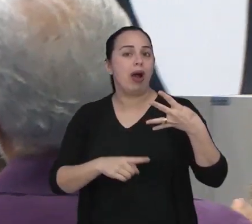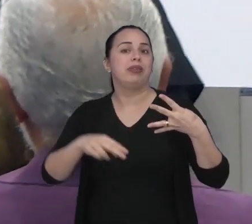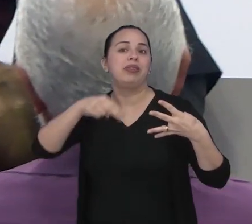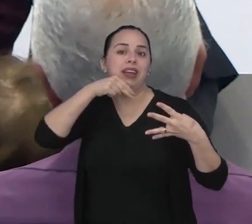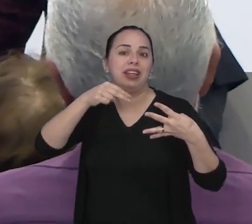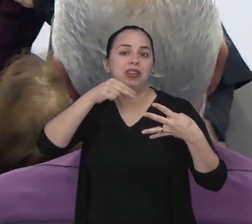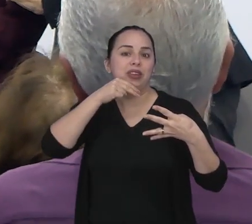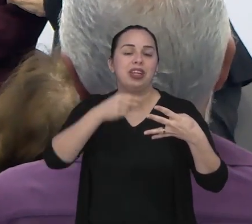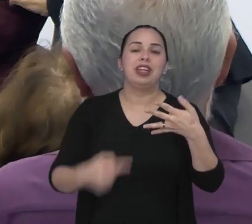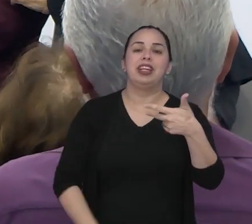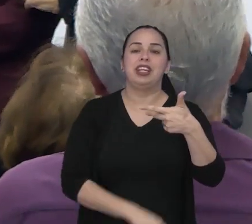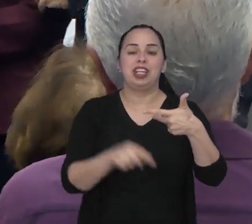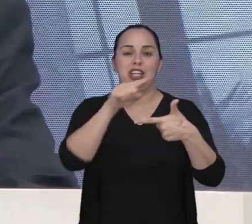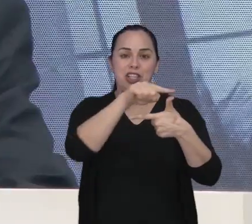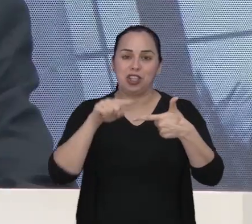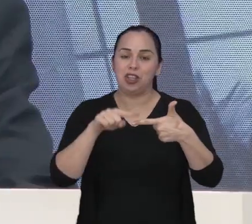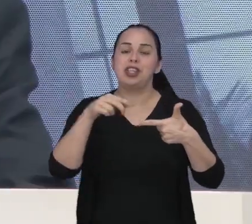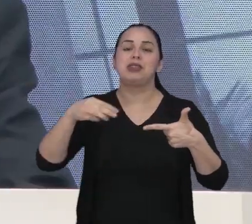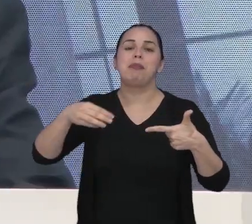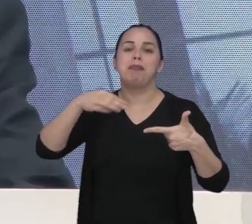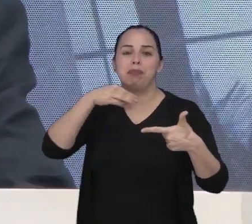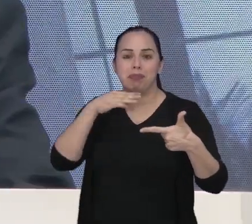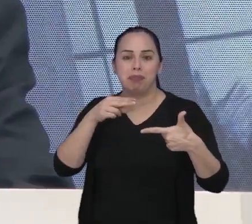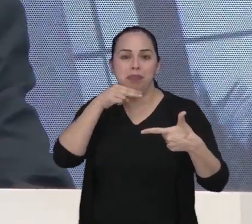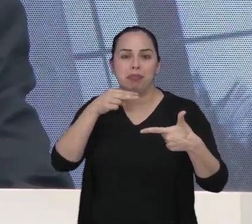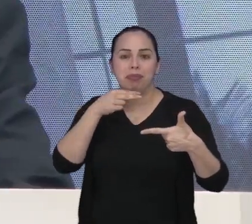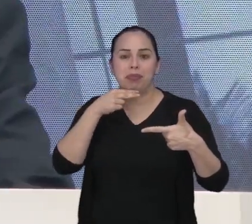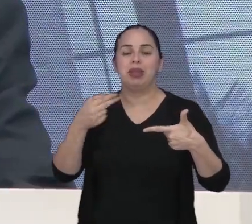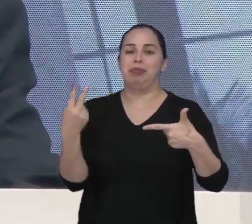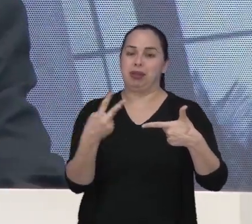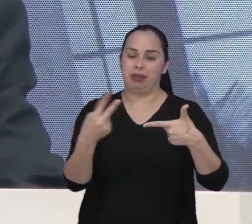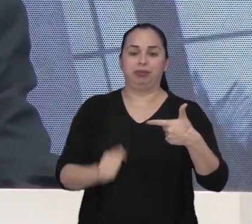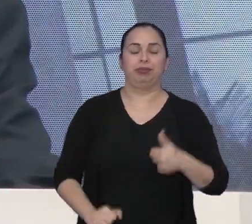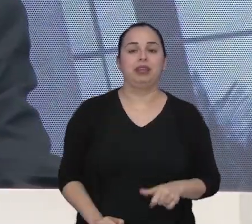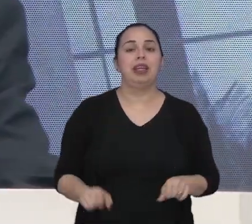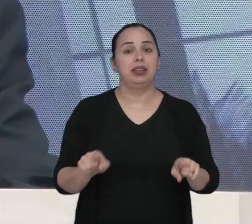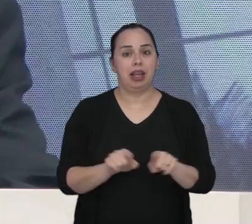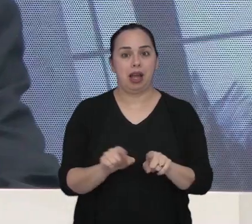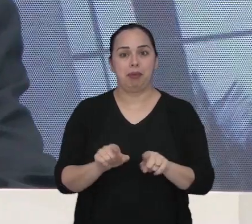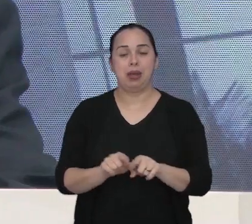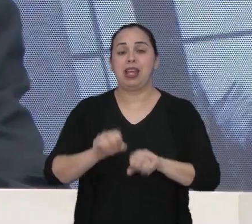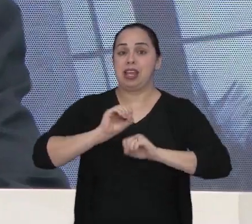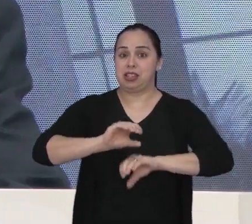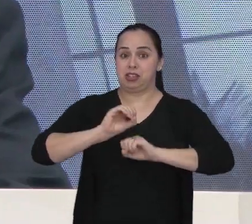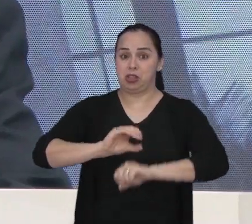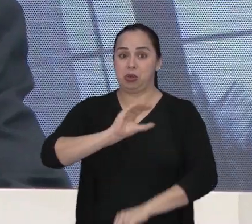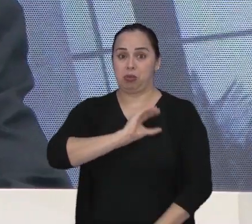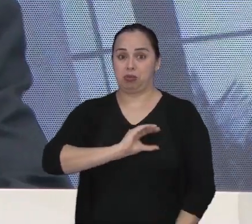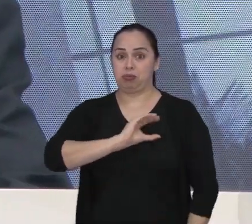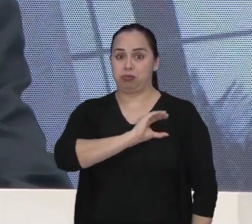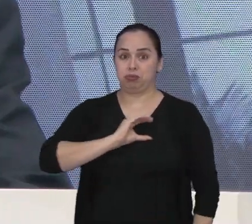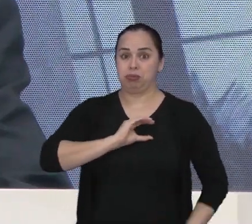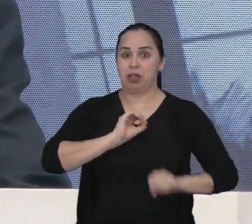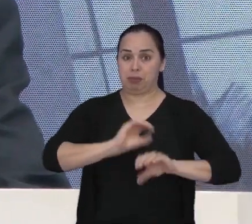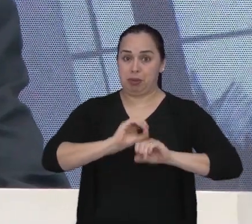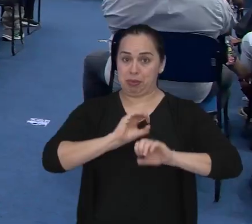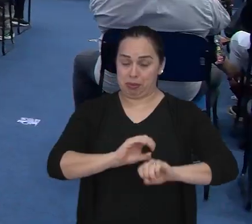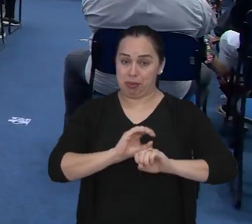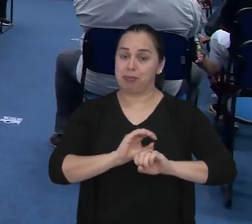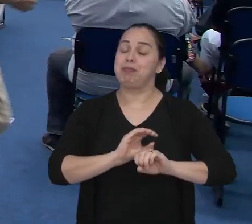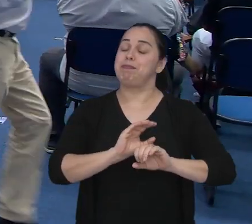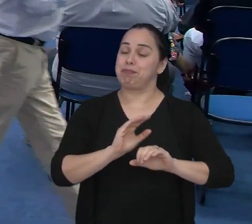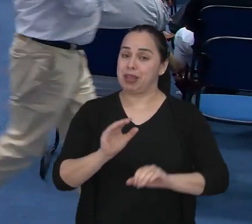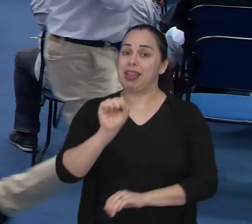netos e dois bisnetos. Muito participativo na igreja, ele também foi catequista na paróquia Espírito Santo.